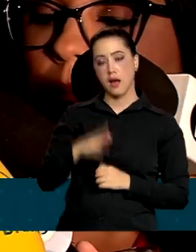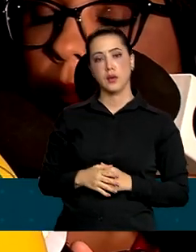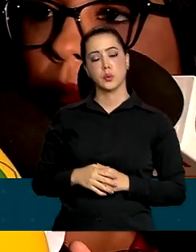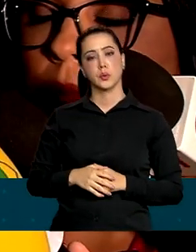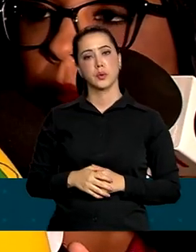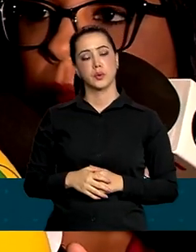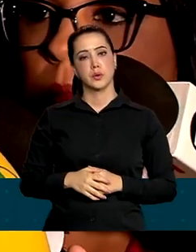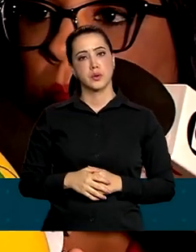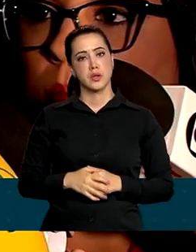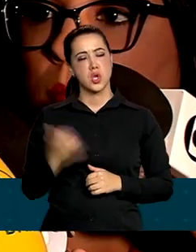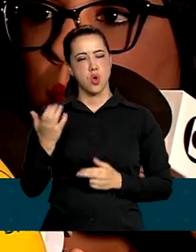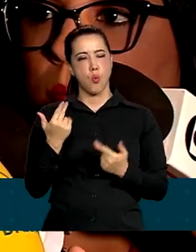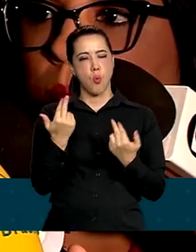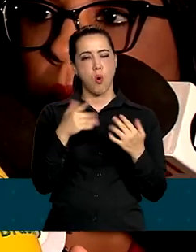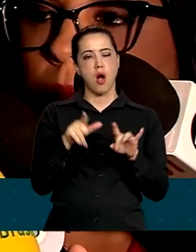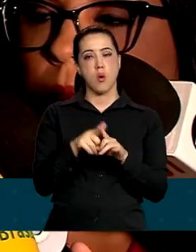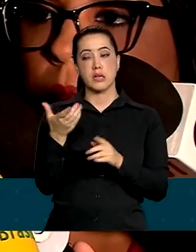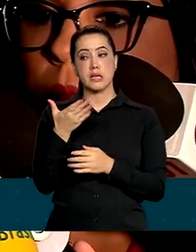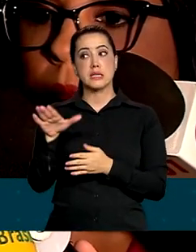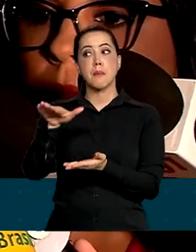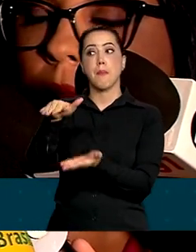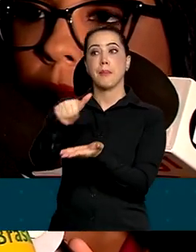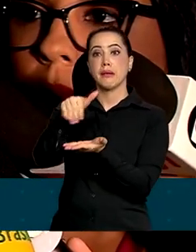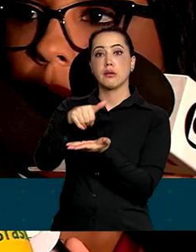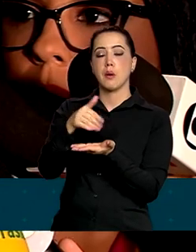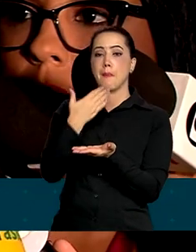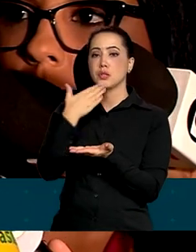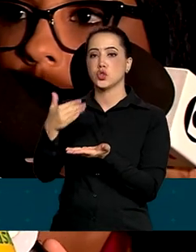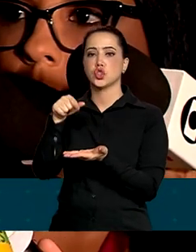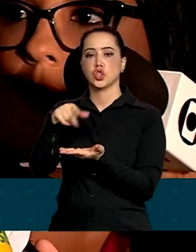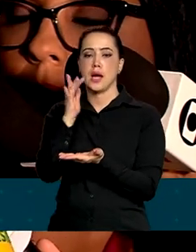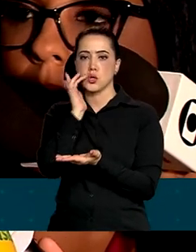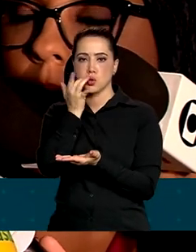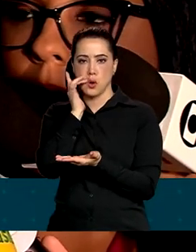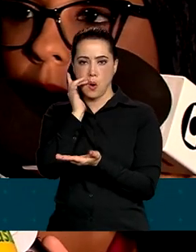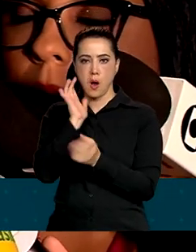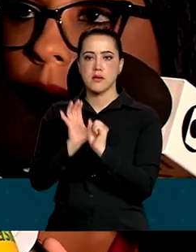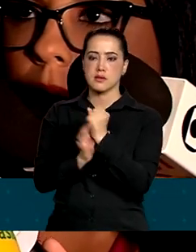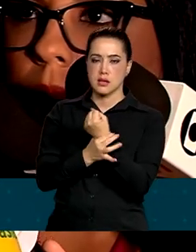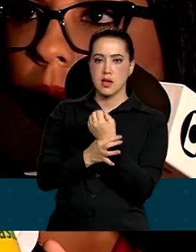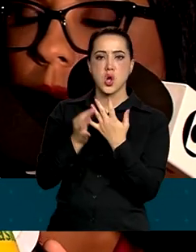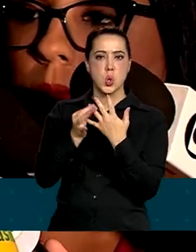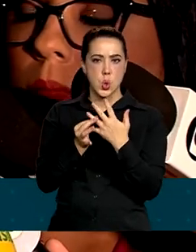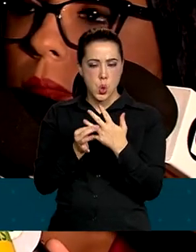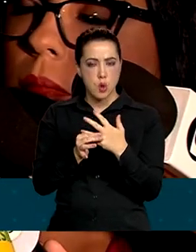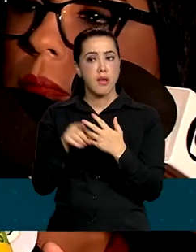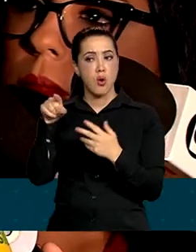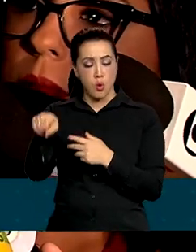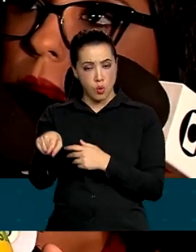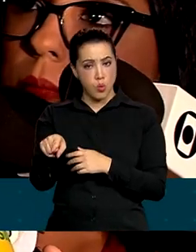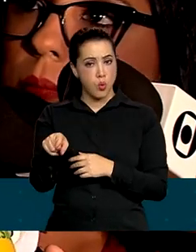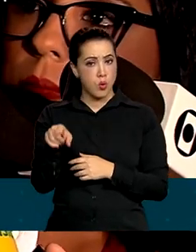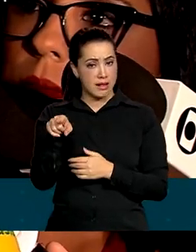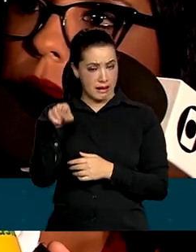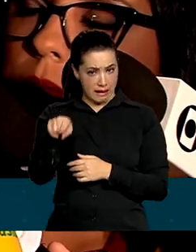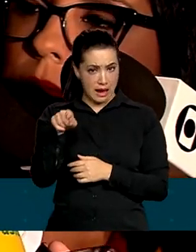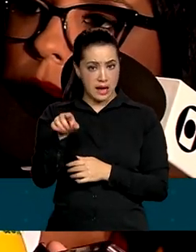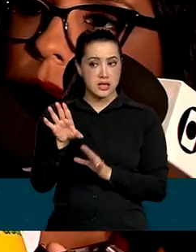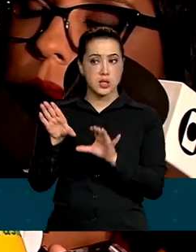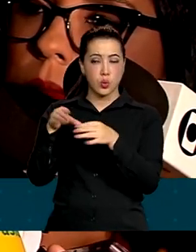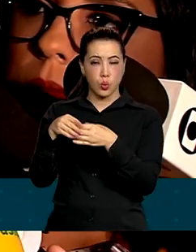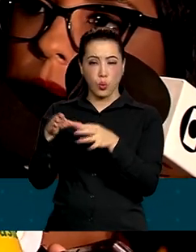tentativa de retirar as joias, que não era dele no final do seu governo, fizeram contratações irregulares nessa agência.